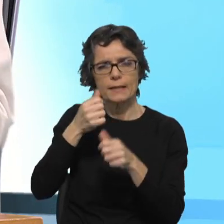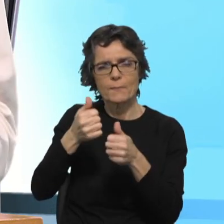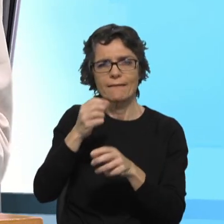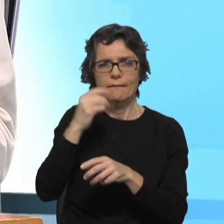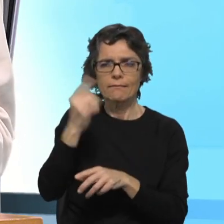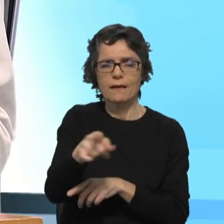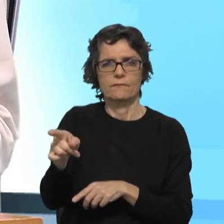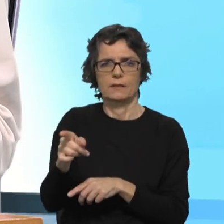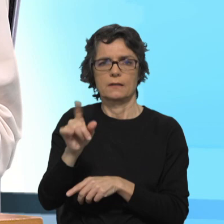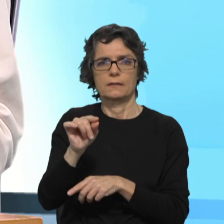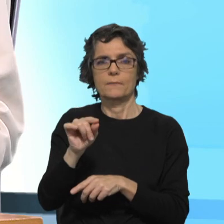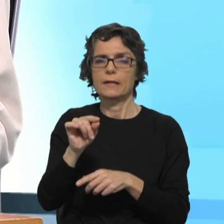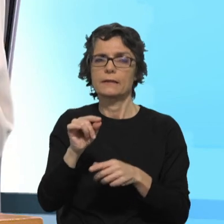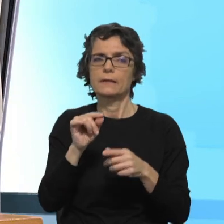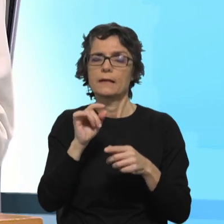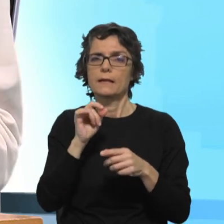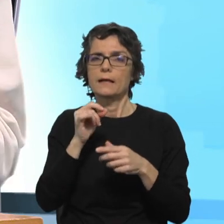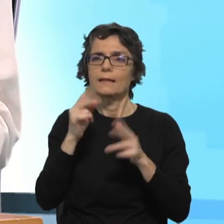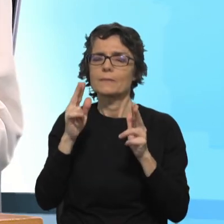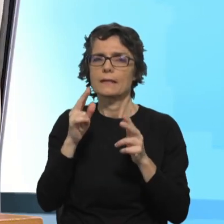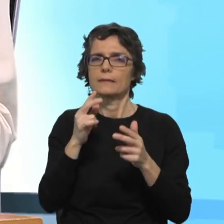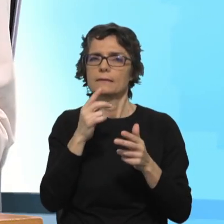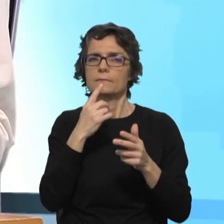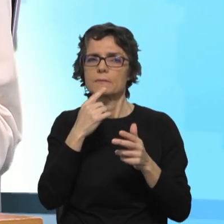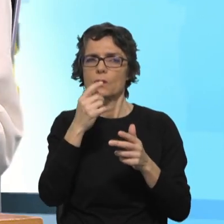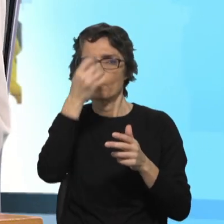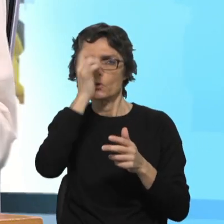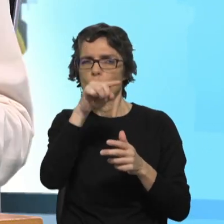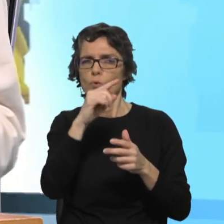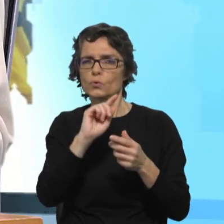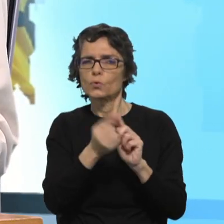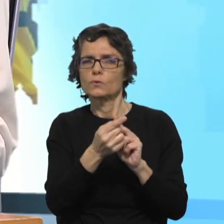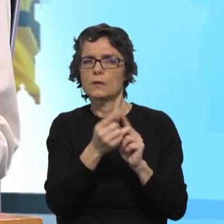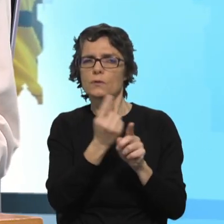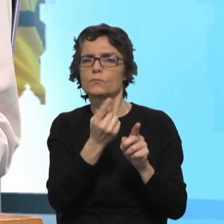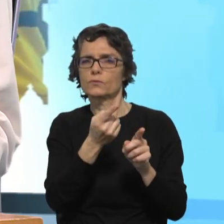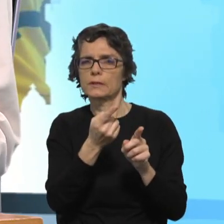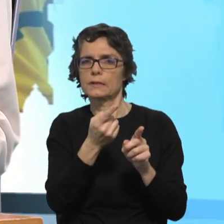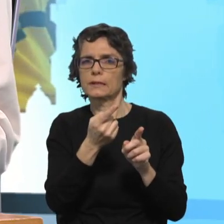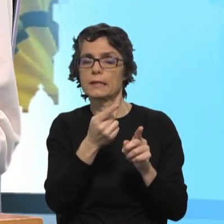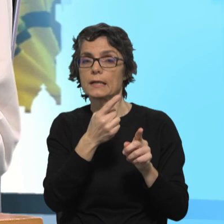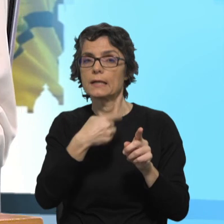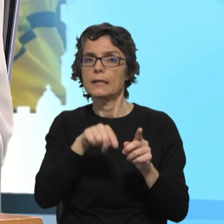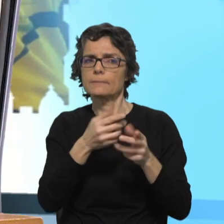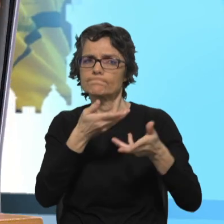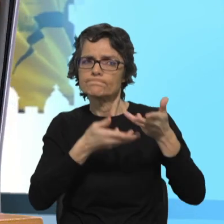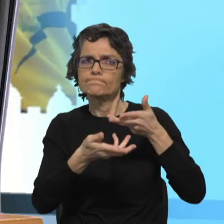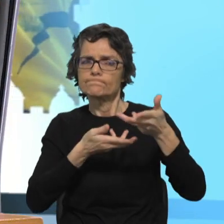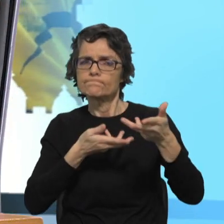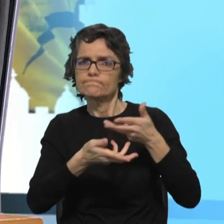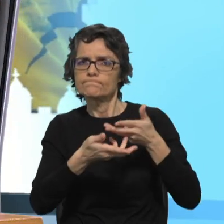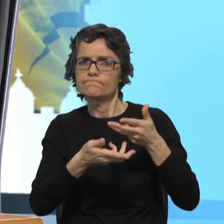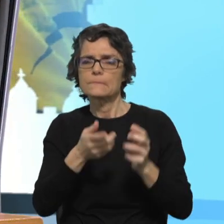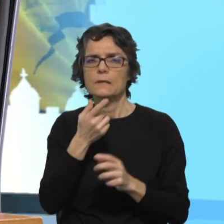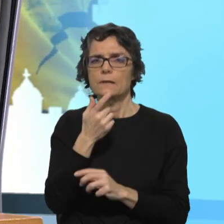mesmo que o outro pense diferente de nós, queremos perceber, ou mesmo quando até estamos dentro do mesmo quadro de pensamento, mas entender